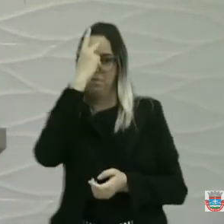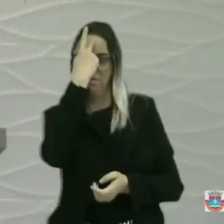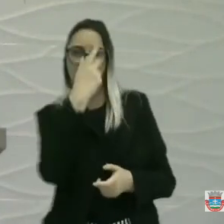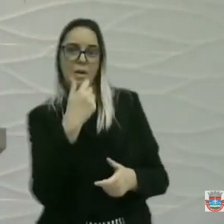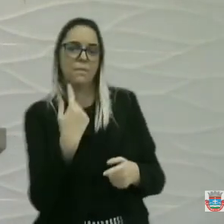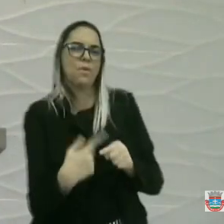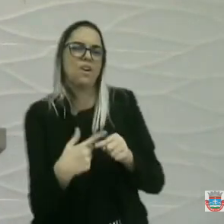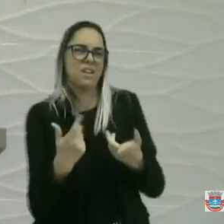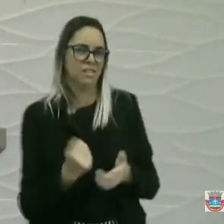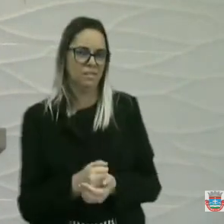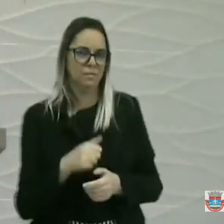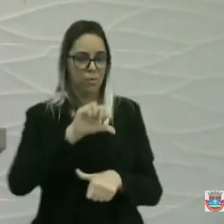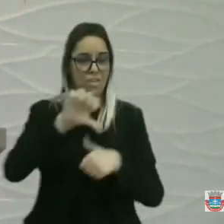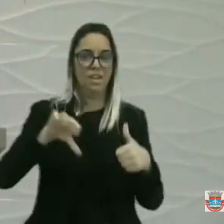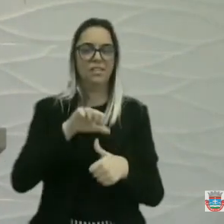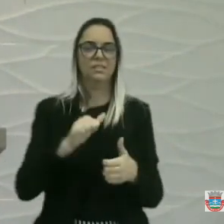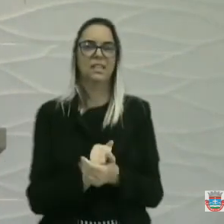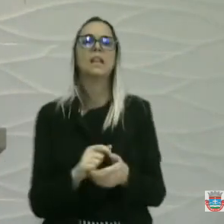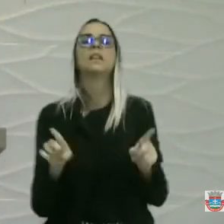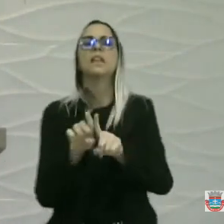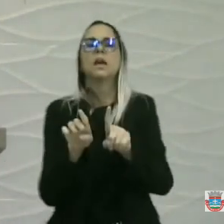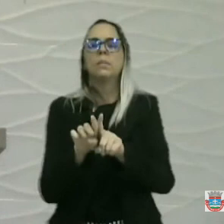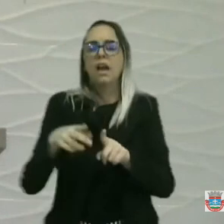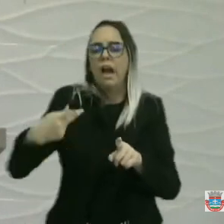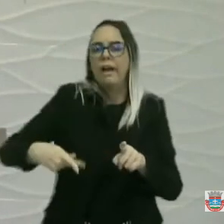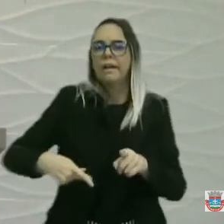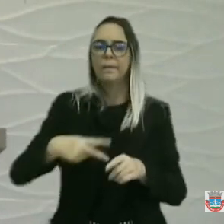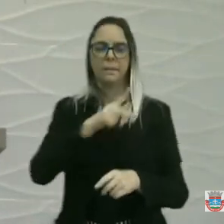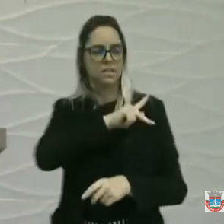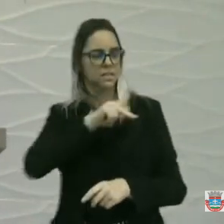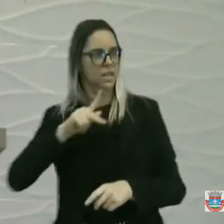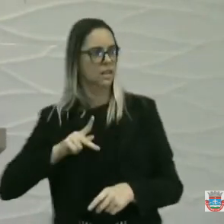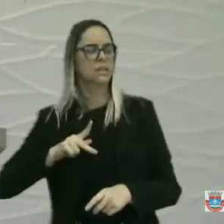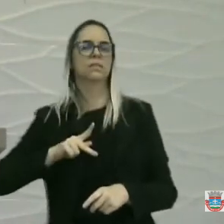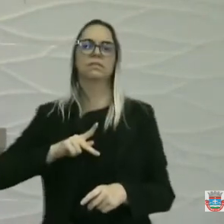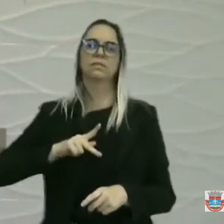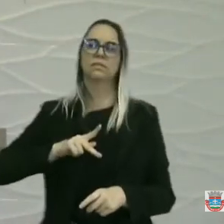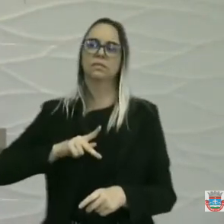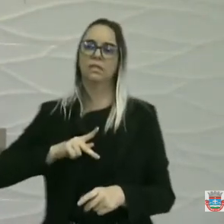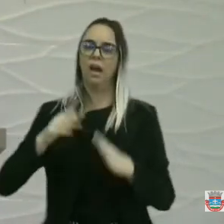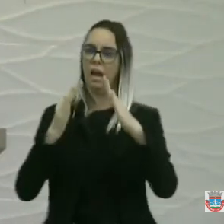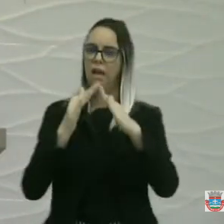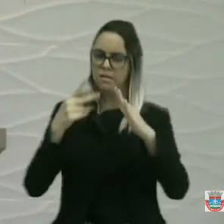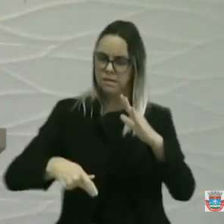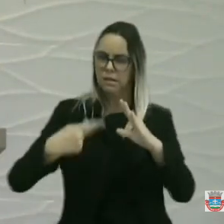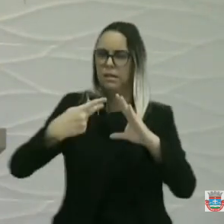E ainda falar da presidência da casa, da tramitação do projeto dos professores.